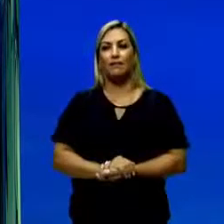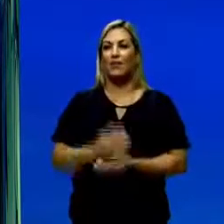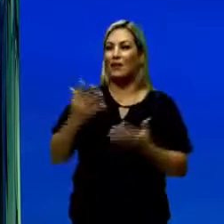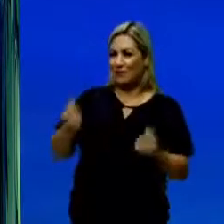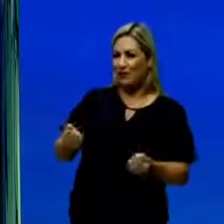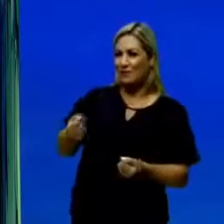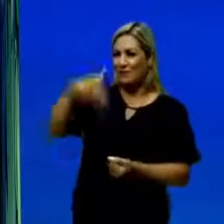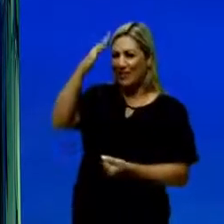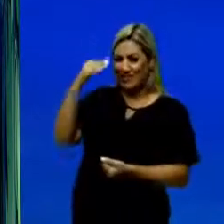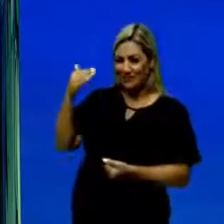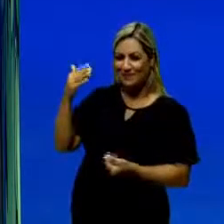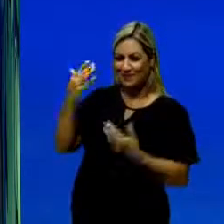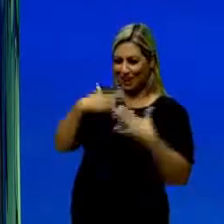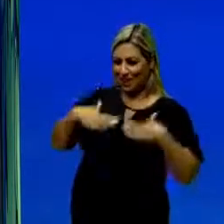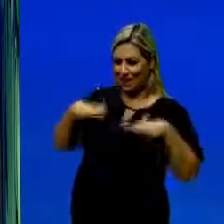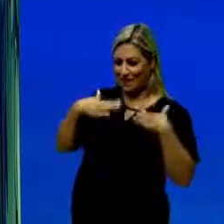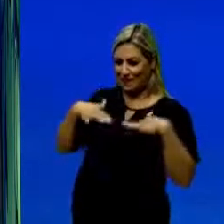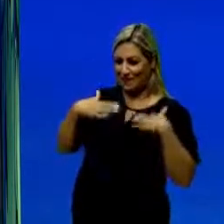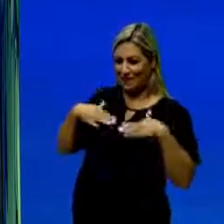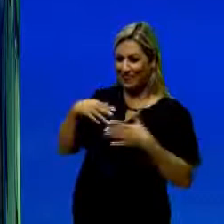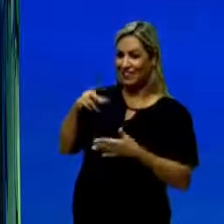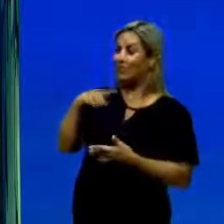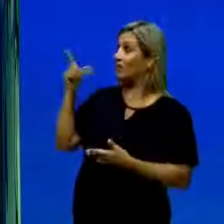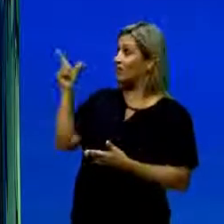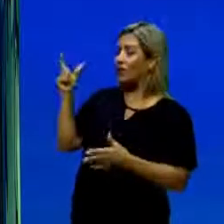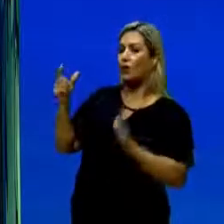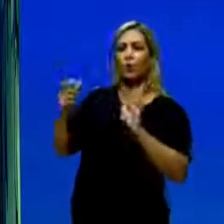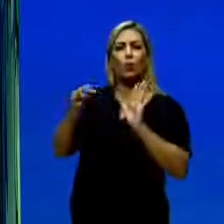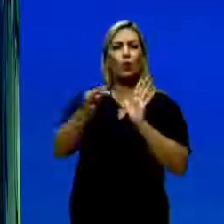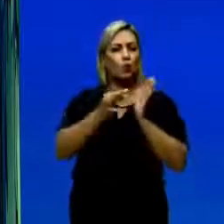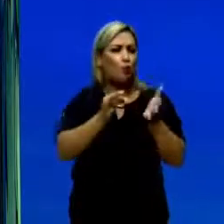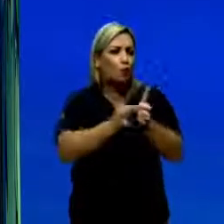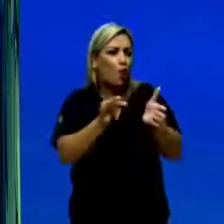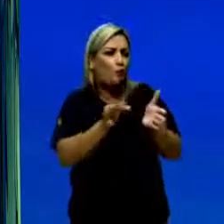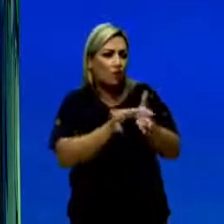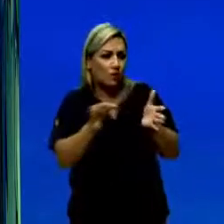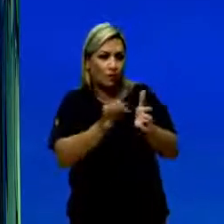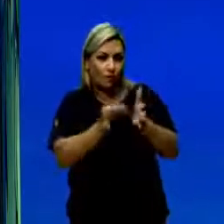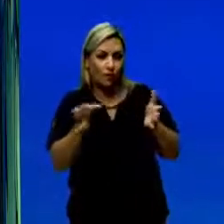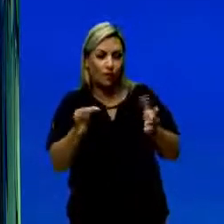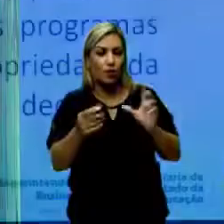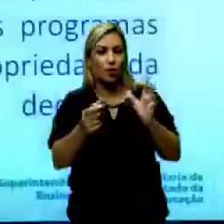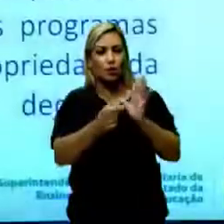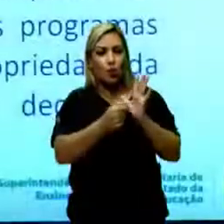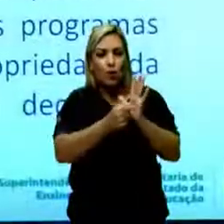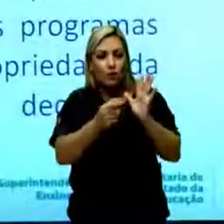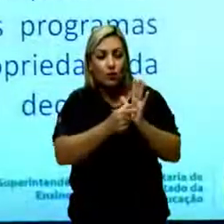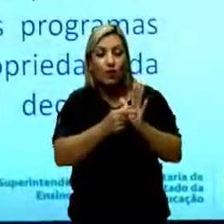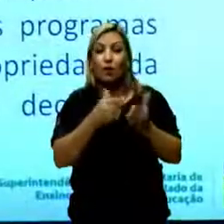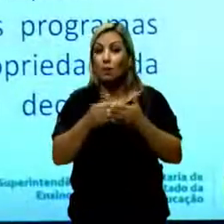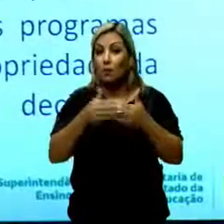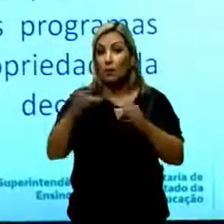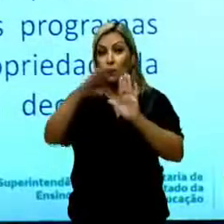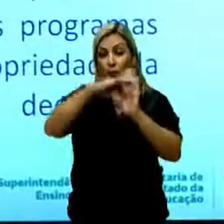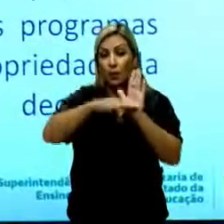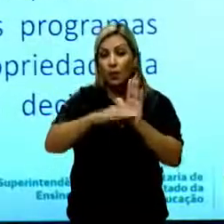vamos lá, com muita calma, né? Software livre é qualquer programa de computador